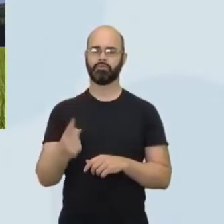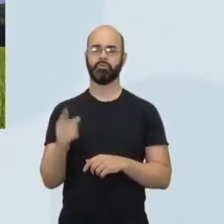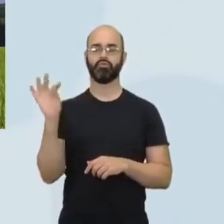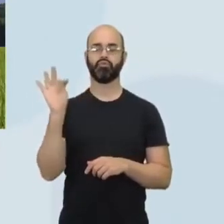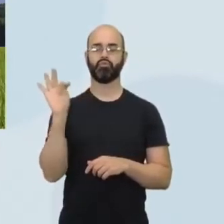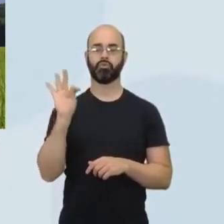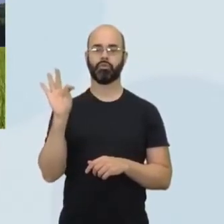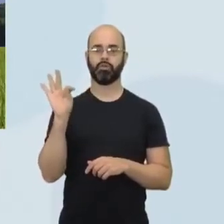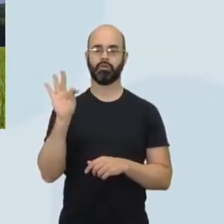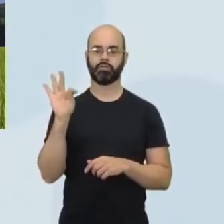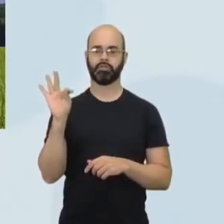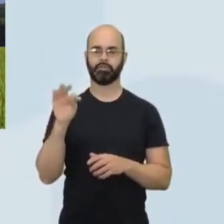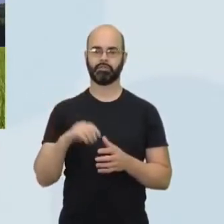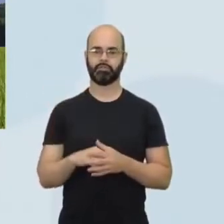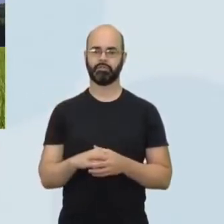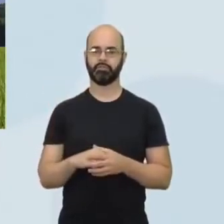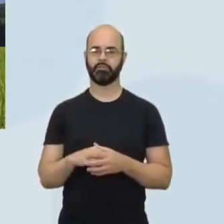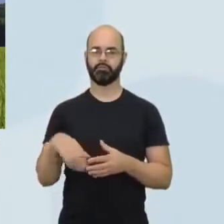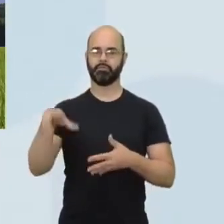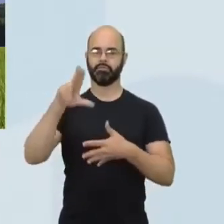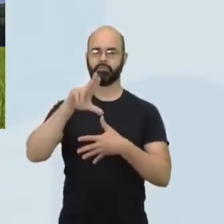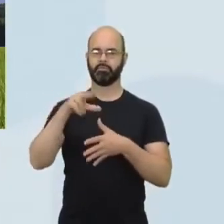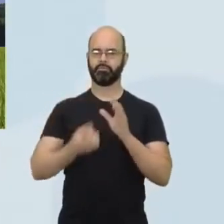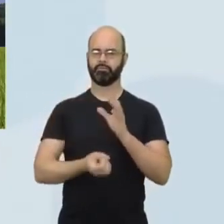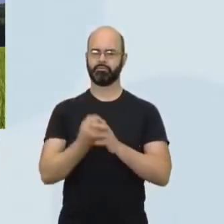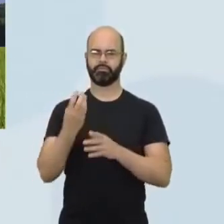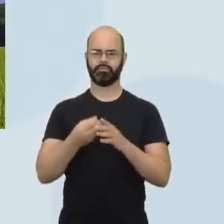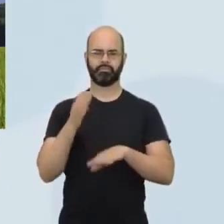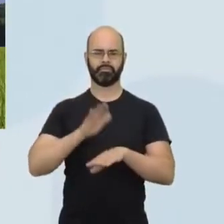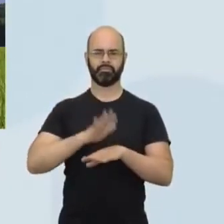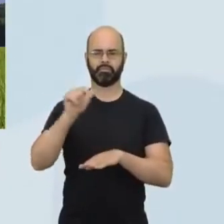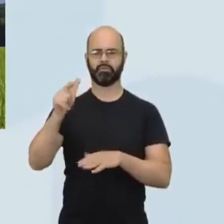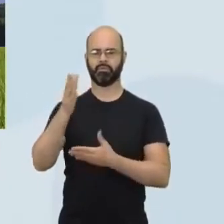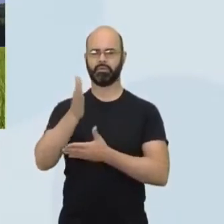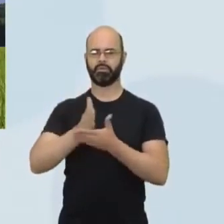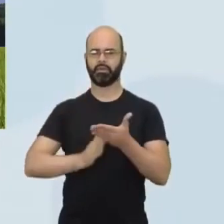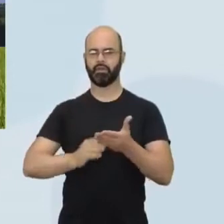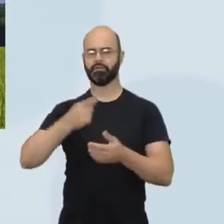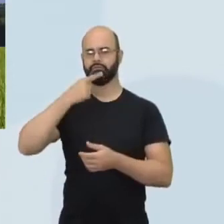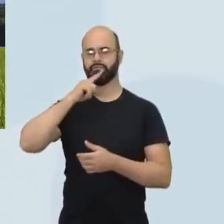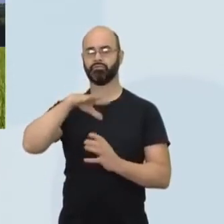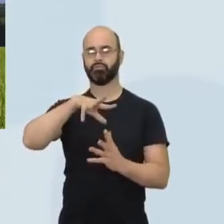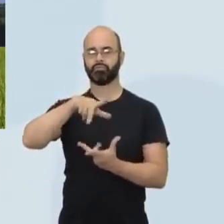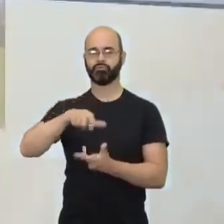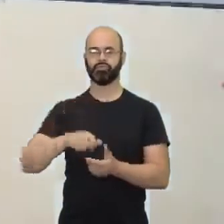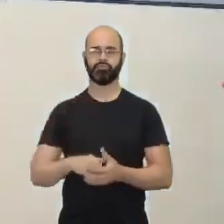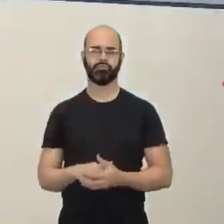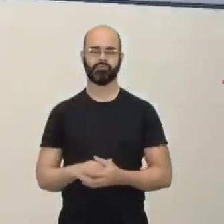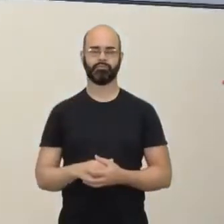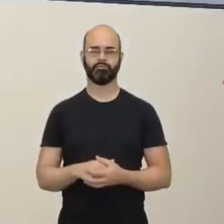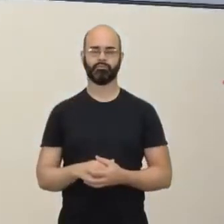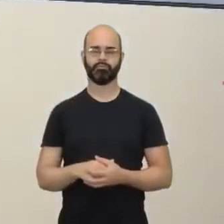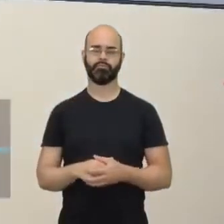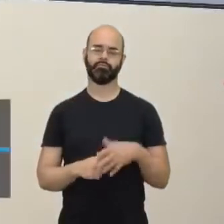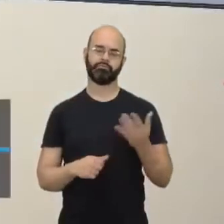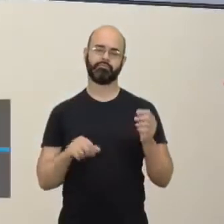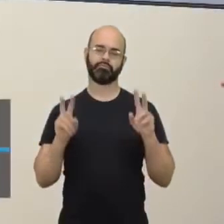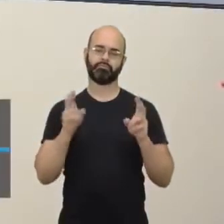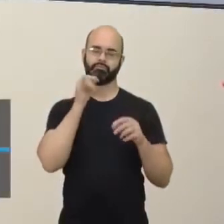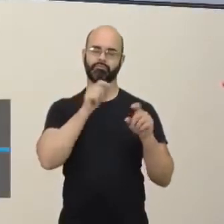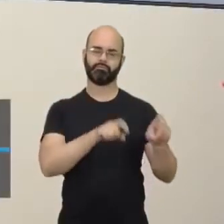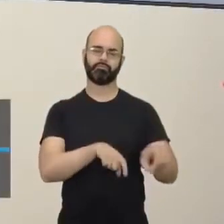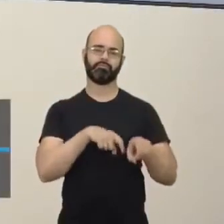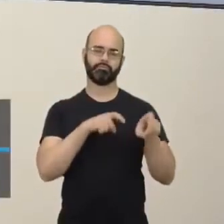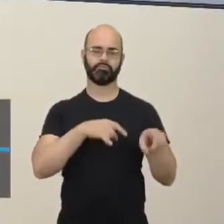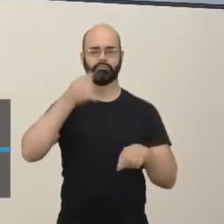de toneladas. A América Latina produz mais da metade da cana-de-açúcar do mundo. Bom, quando a gente fala de agricultura,